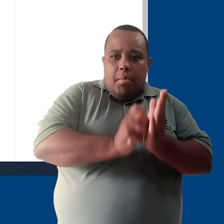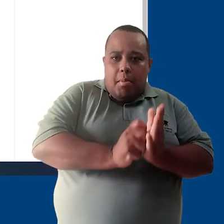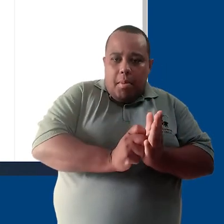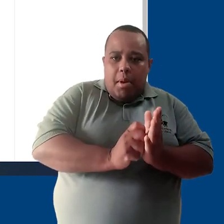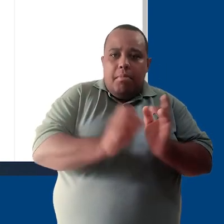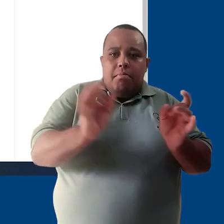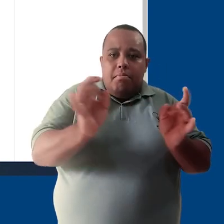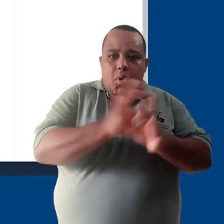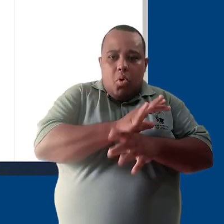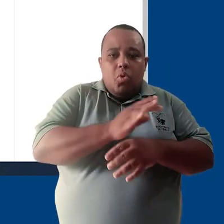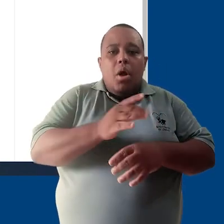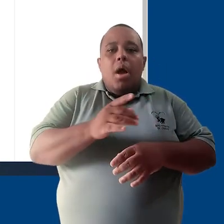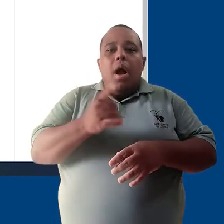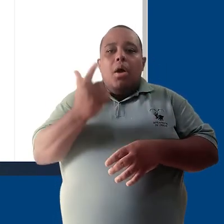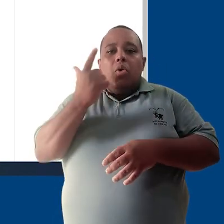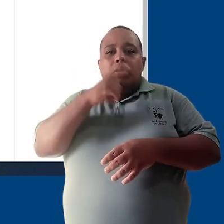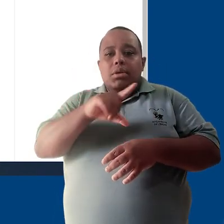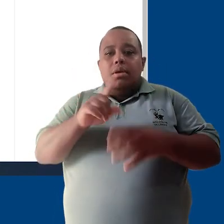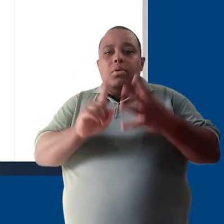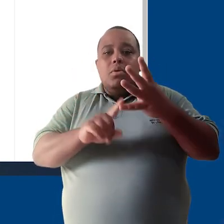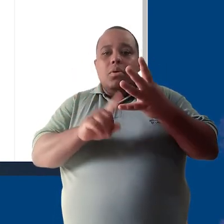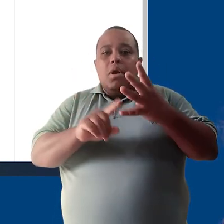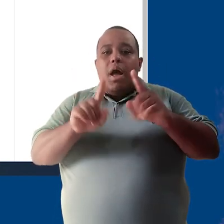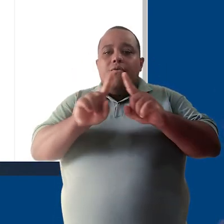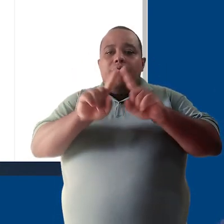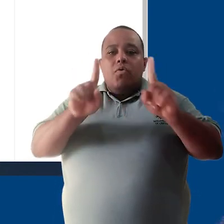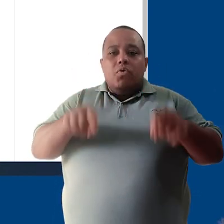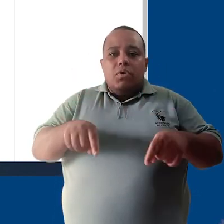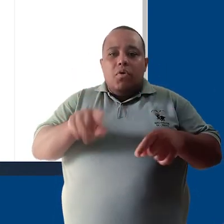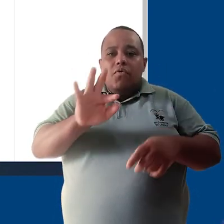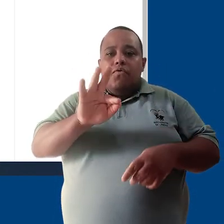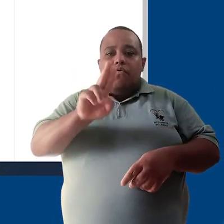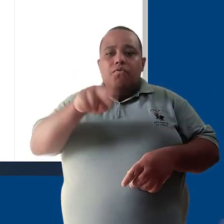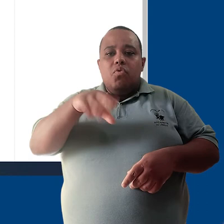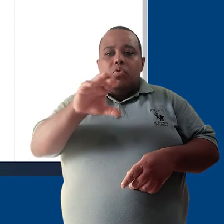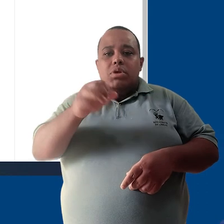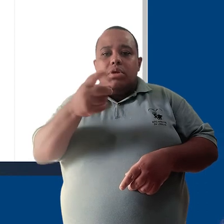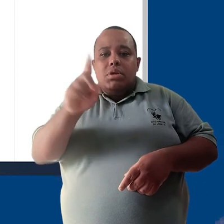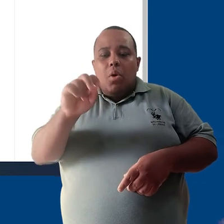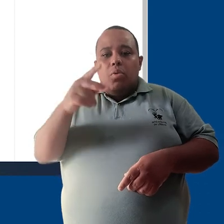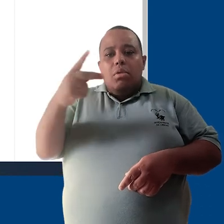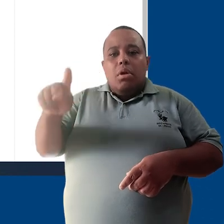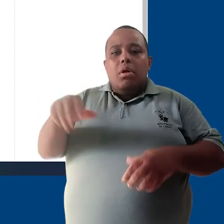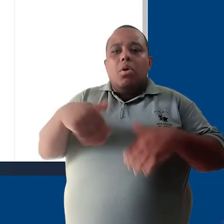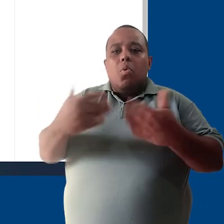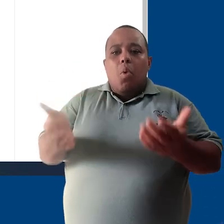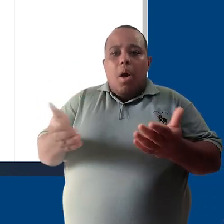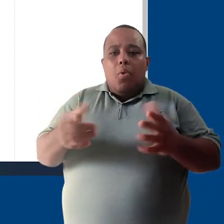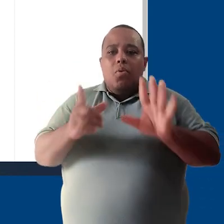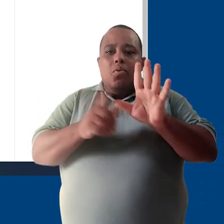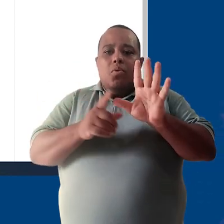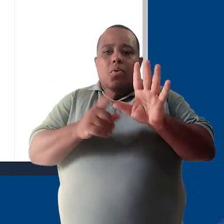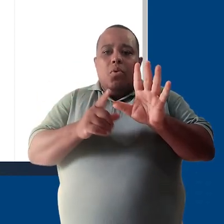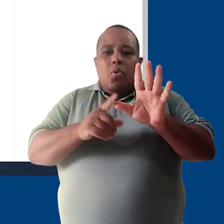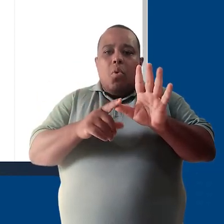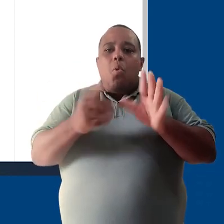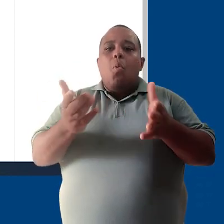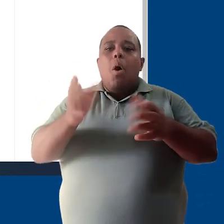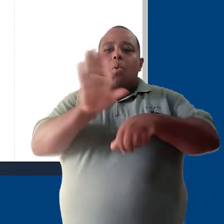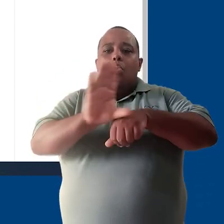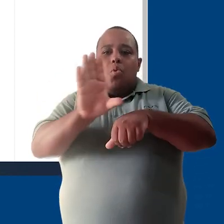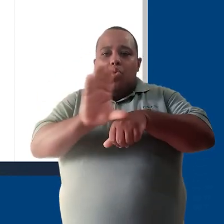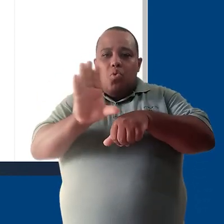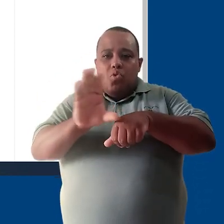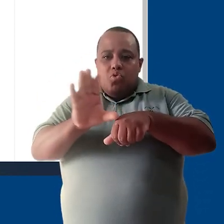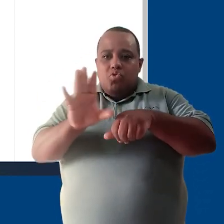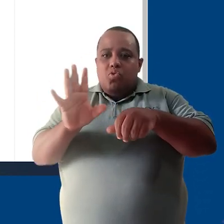saber a função em que o usuário será inserido, bem como o curso no qual este usuário será inserido.